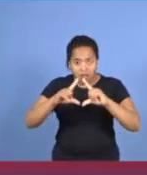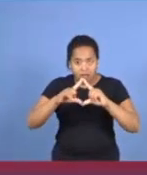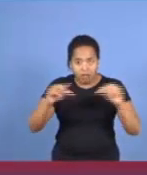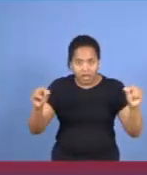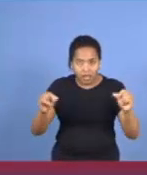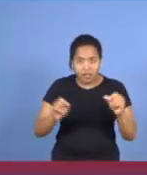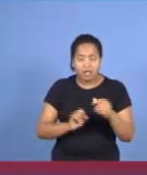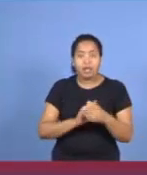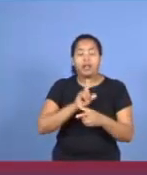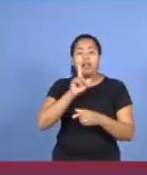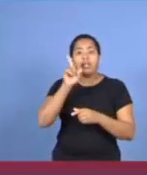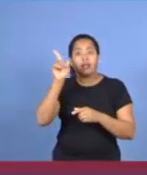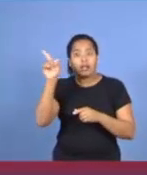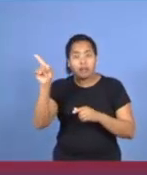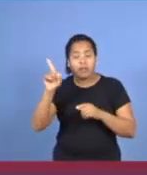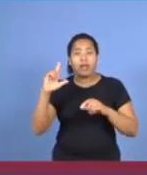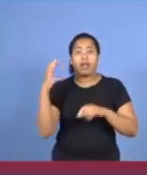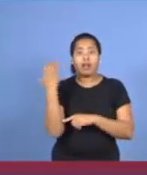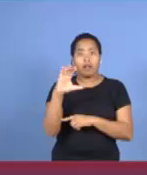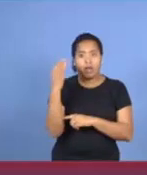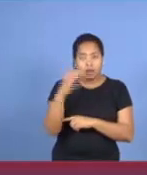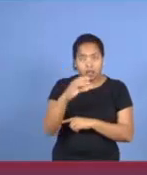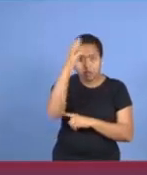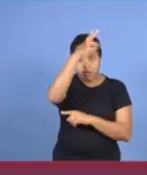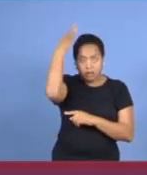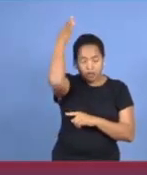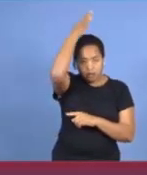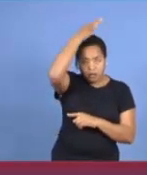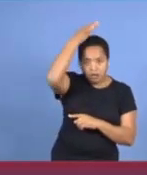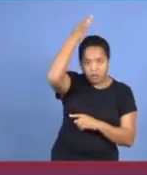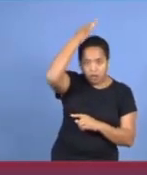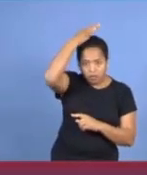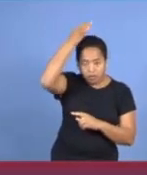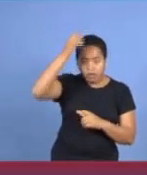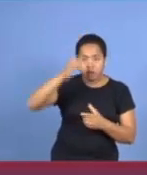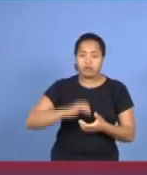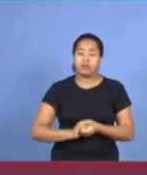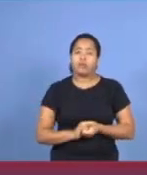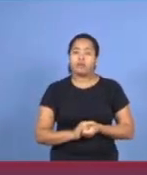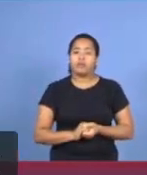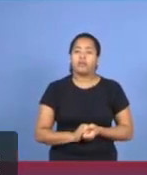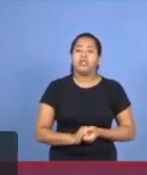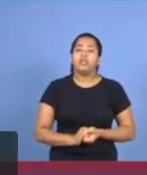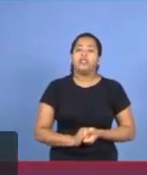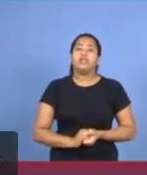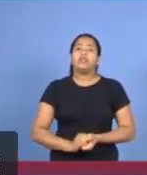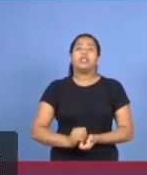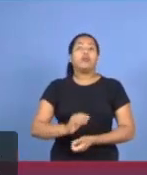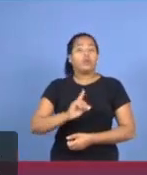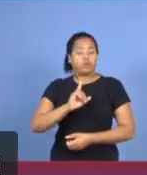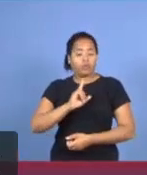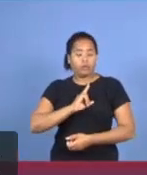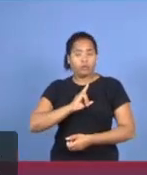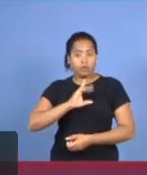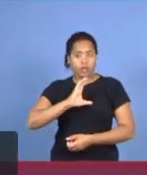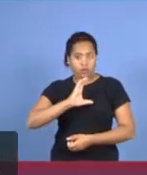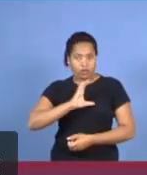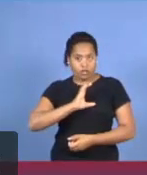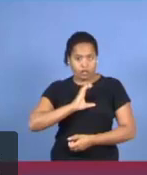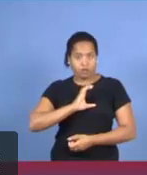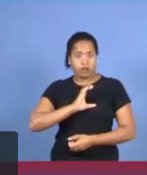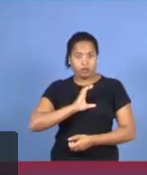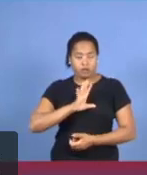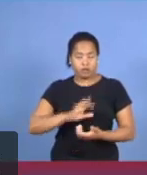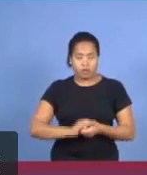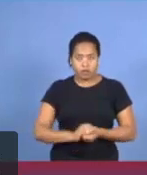Cariacica, no estado do Espírito Santo, também em Duque de Caxias, na Baixada Fluminense, no Rio de Janeiro, e também em